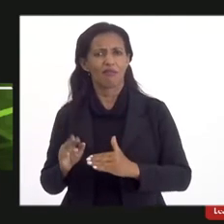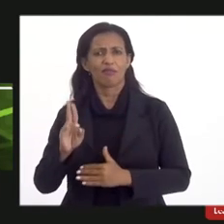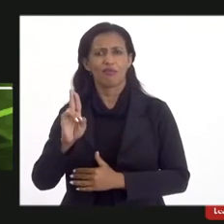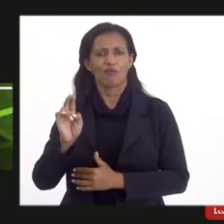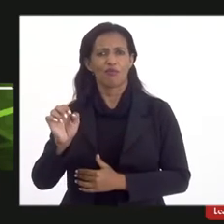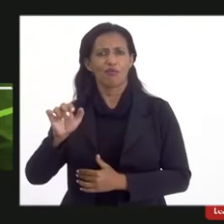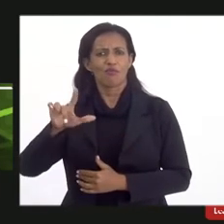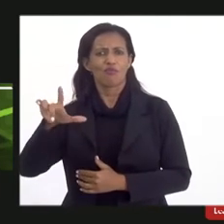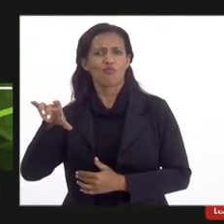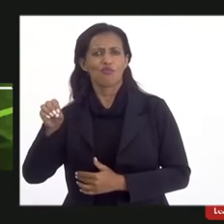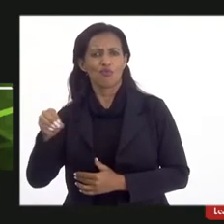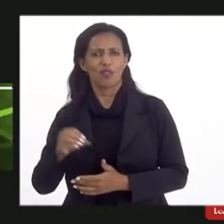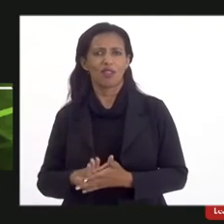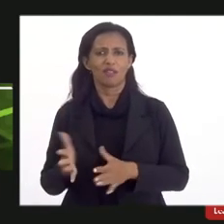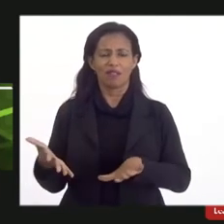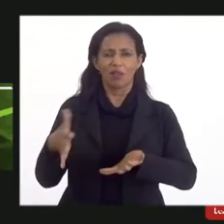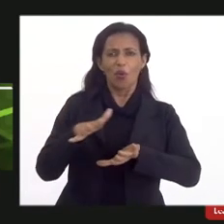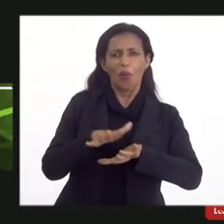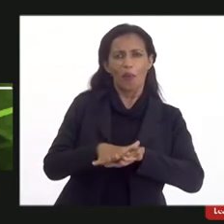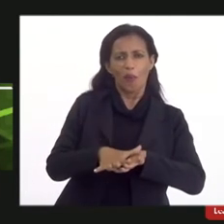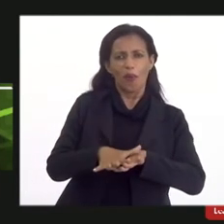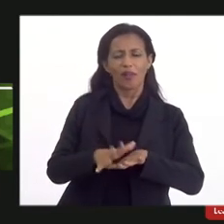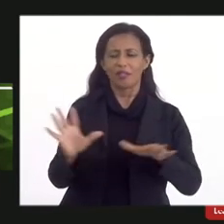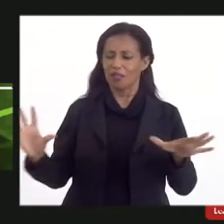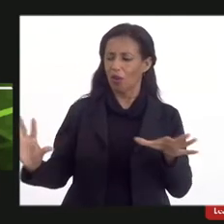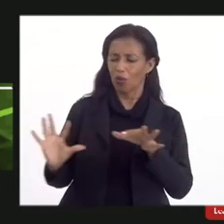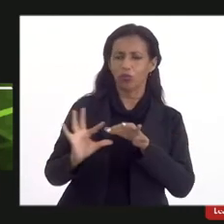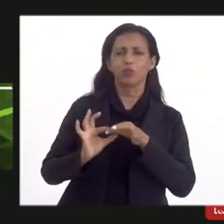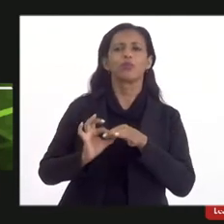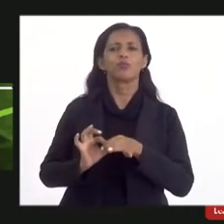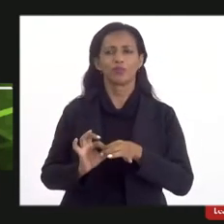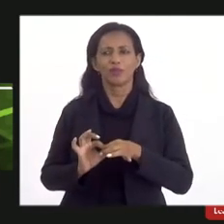da UERJ da UERJ